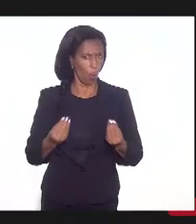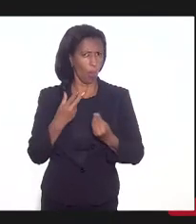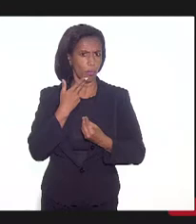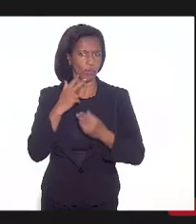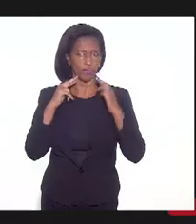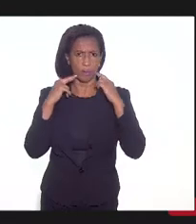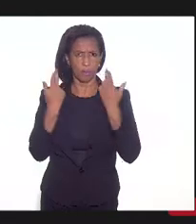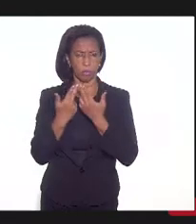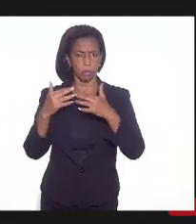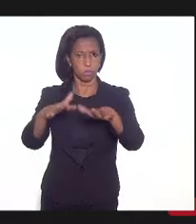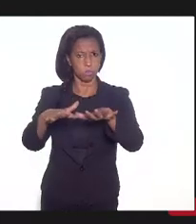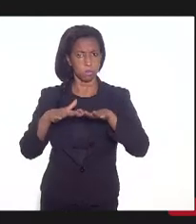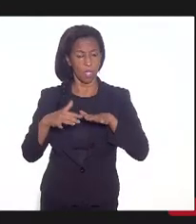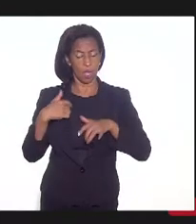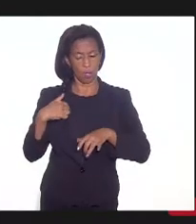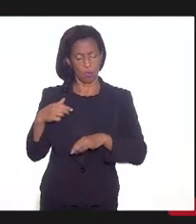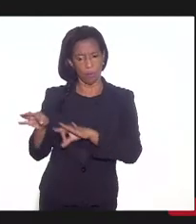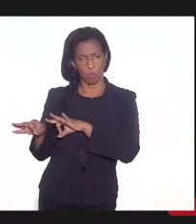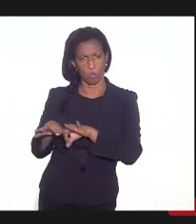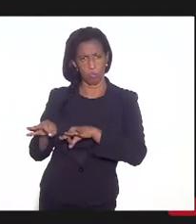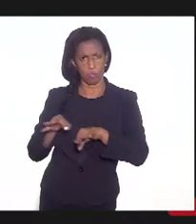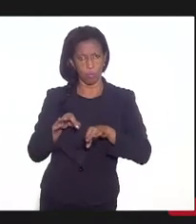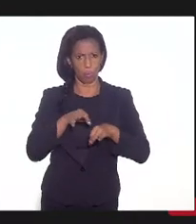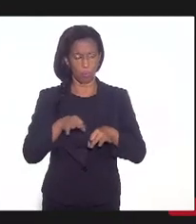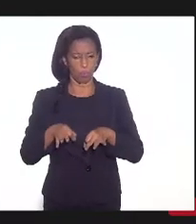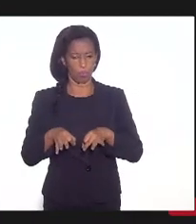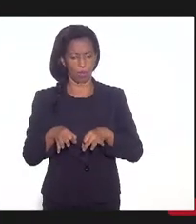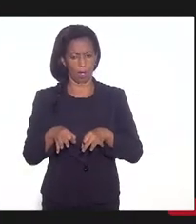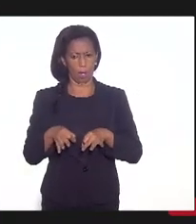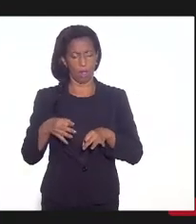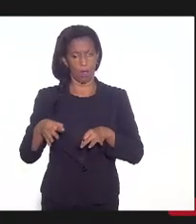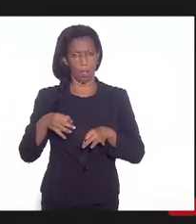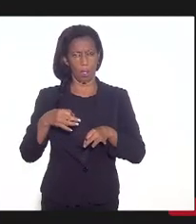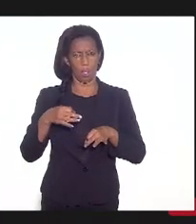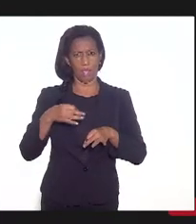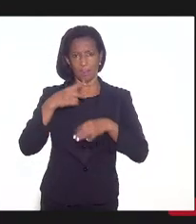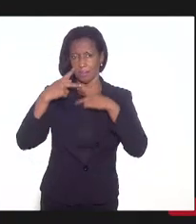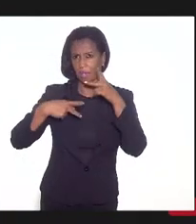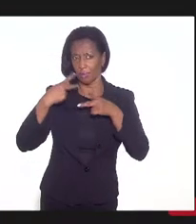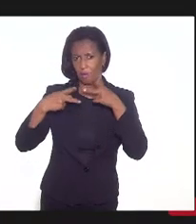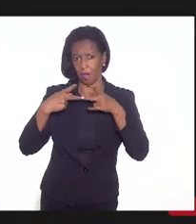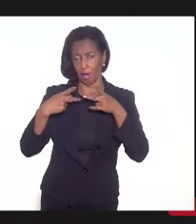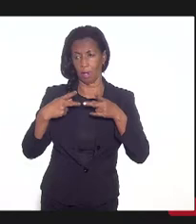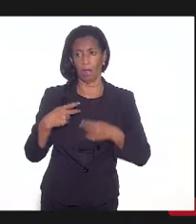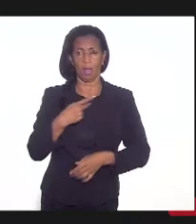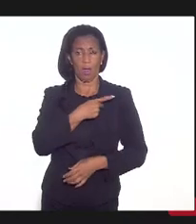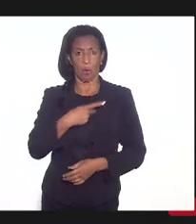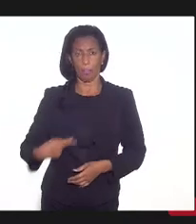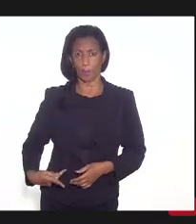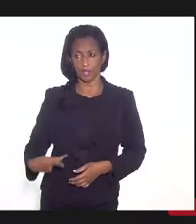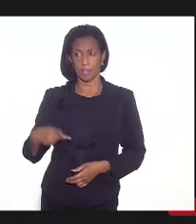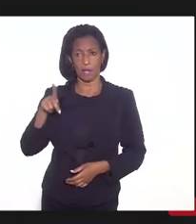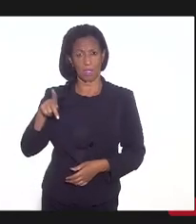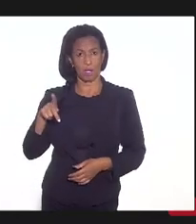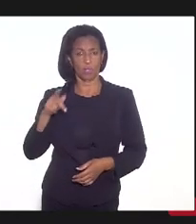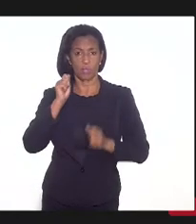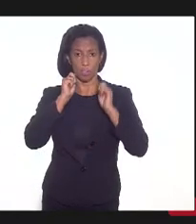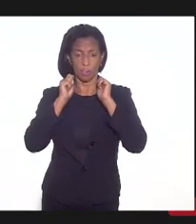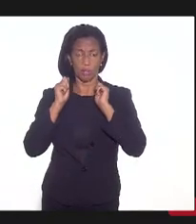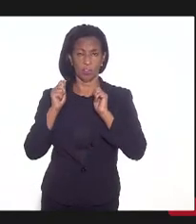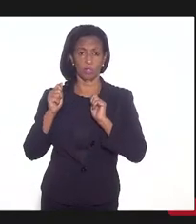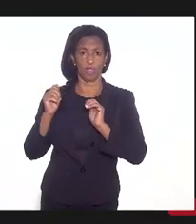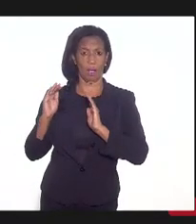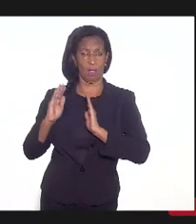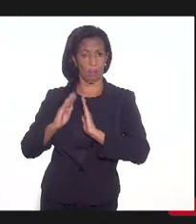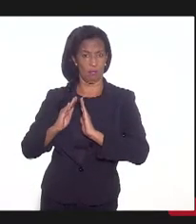de agora eu vou formular essa arguição ao presidente da casa para ele encaminhar à procuradoria da Alerja,